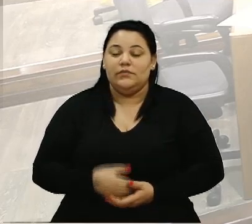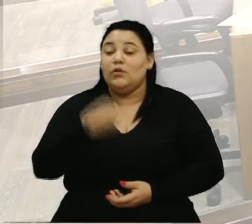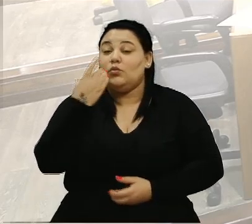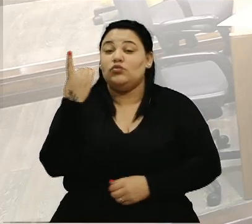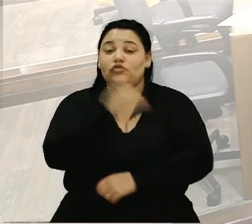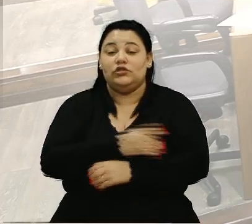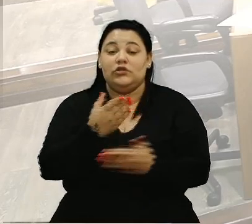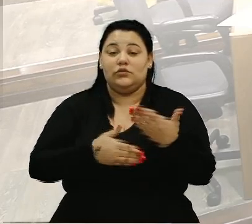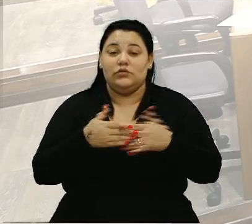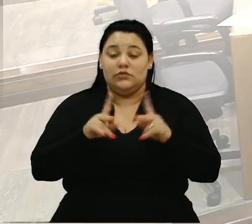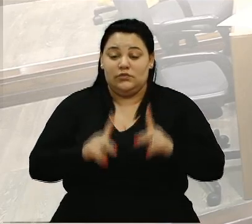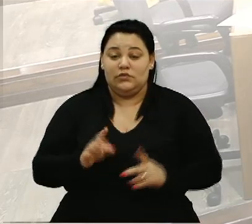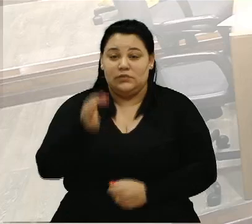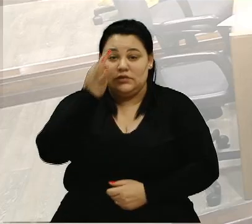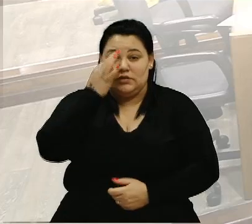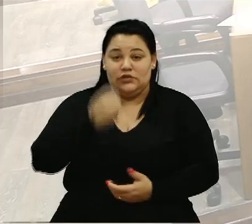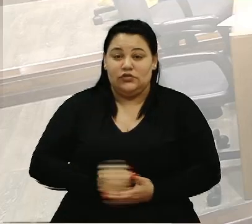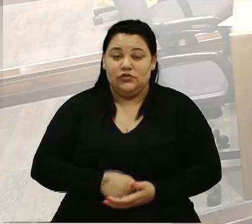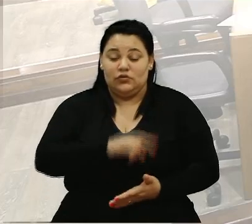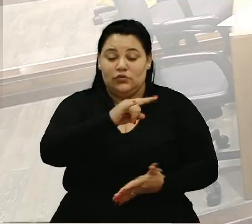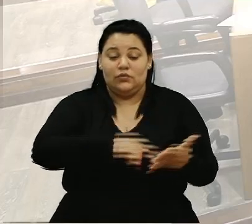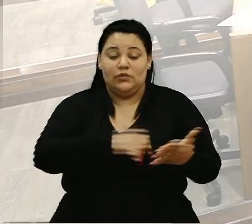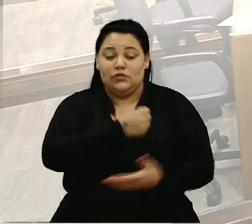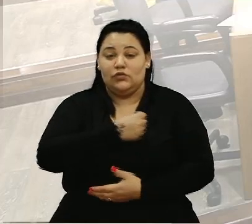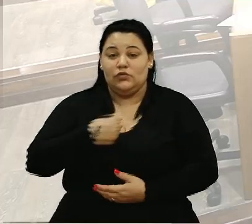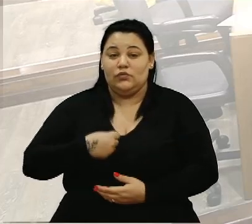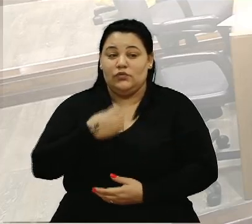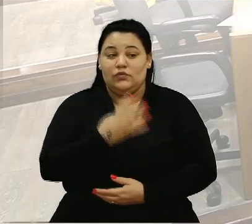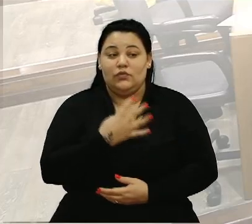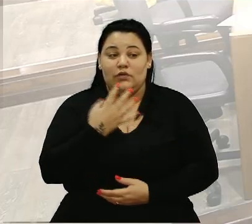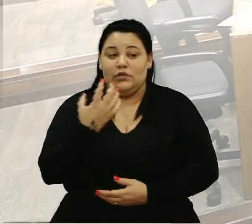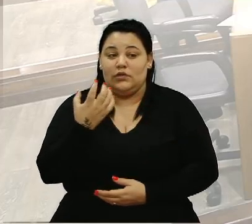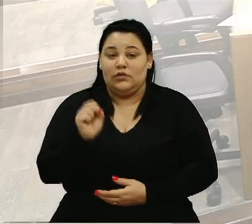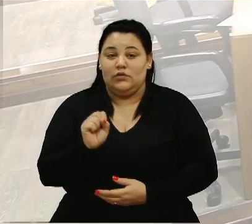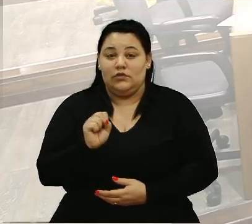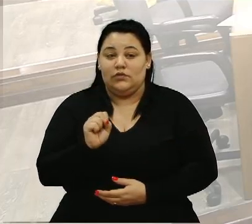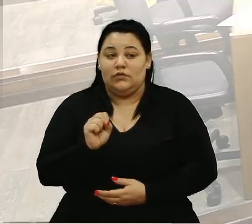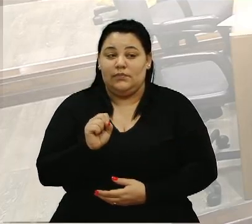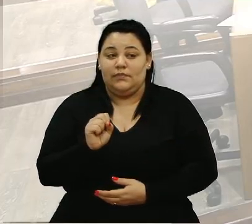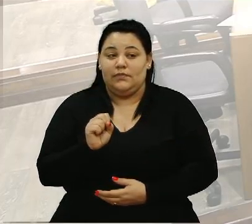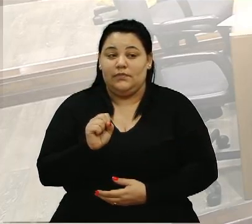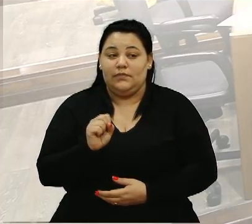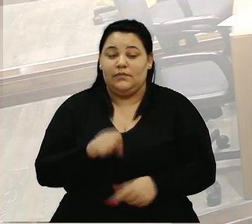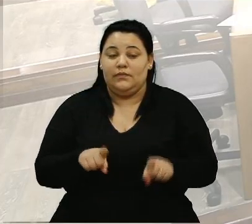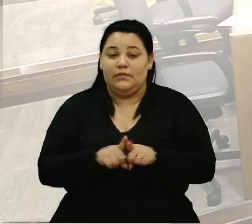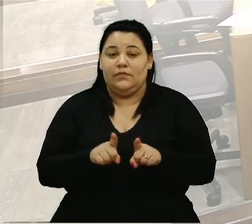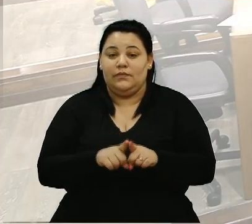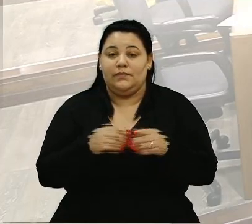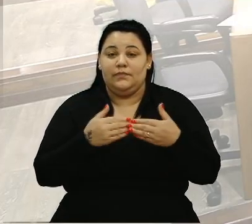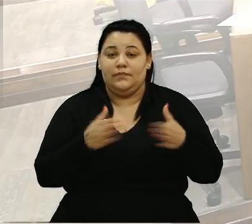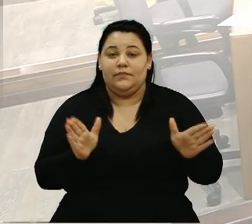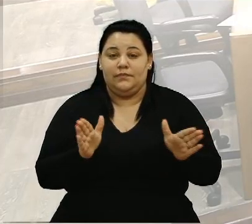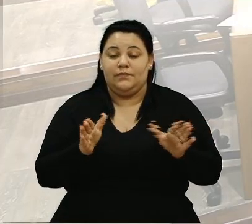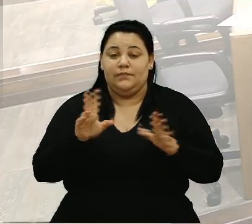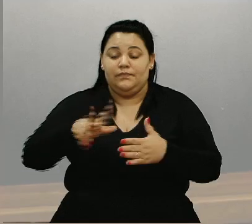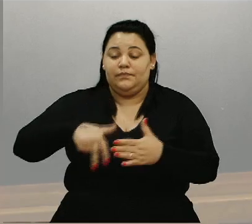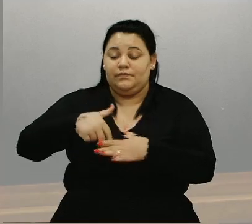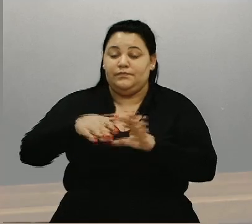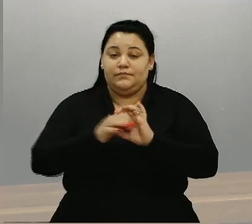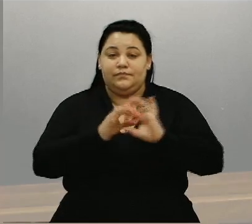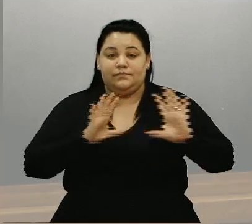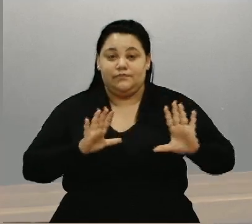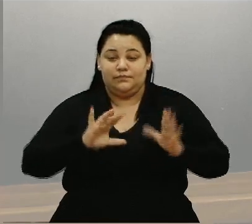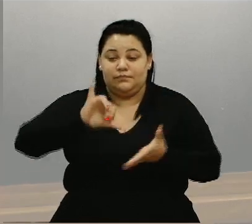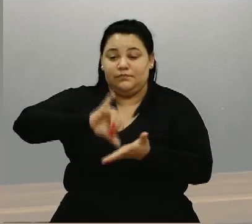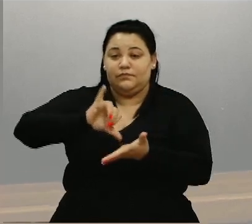a todas. O requerimento número 48 requer o espaço da Tribuna Livre para o Centro de Formação